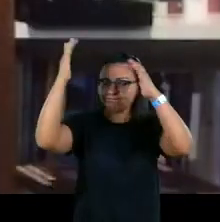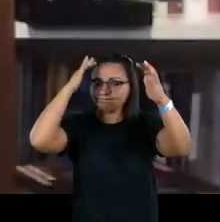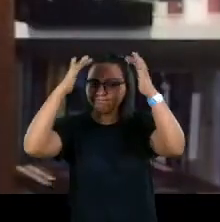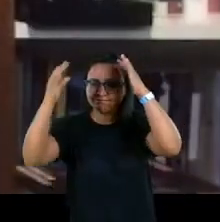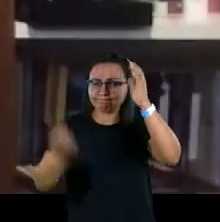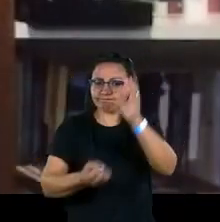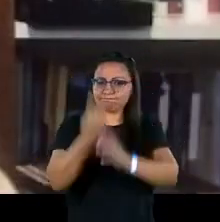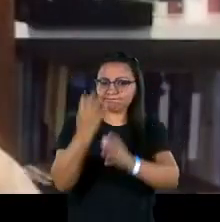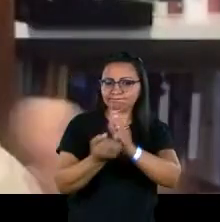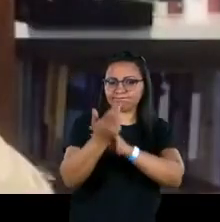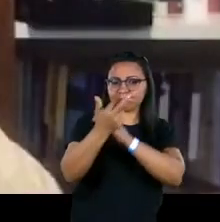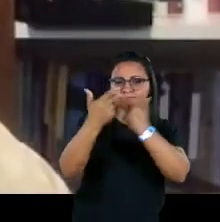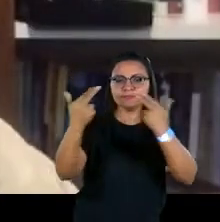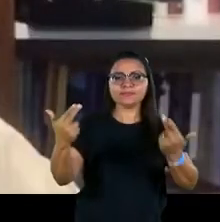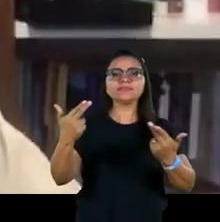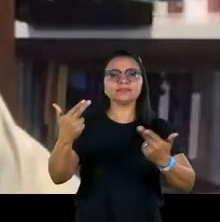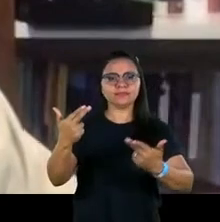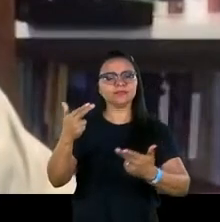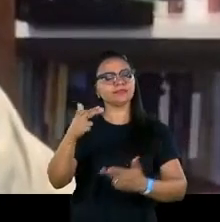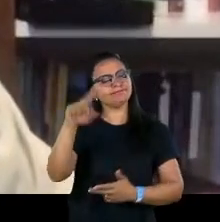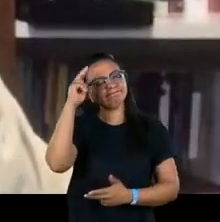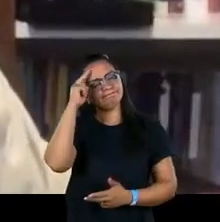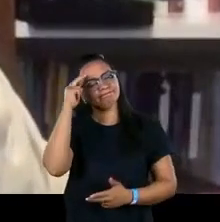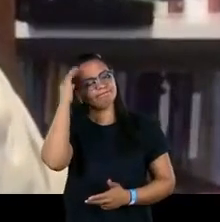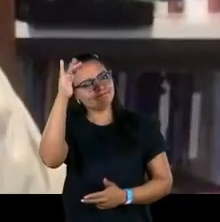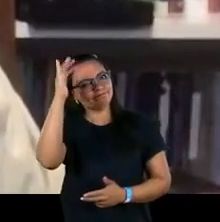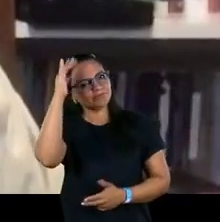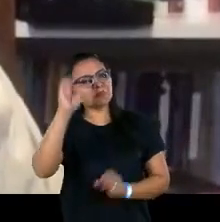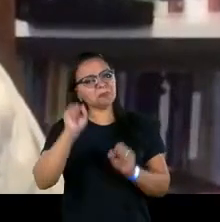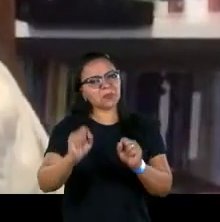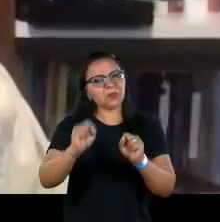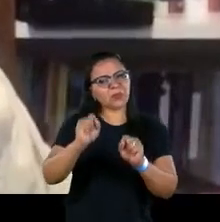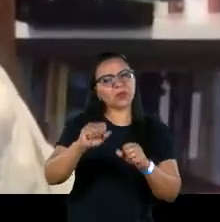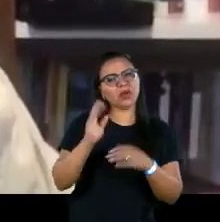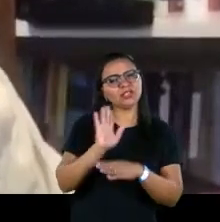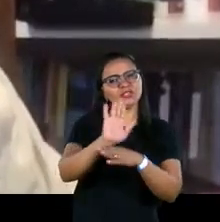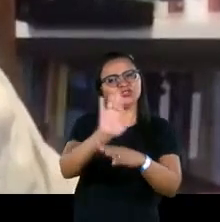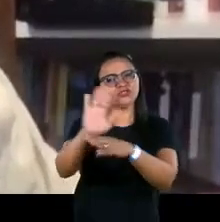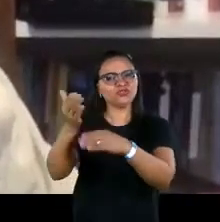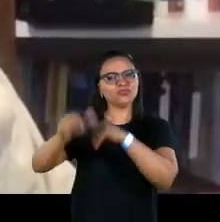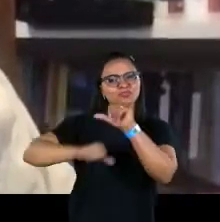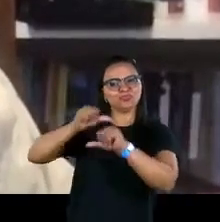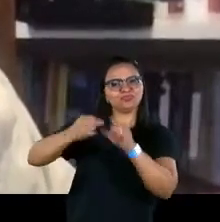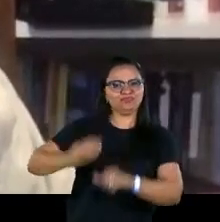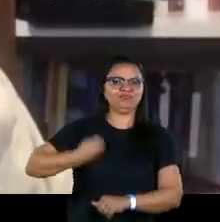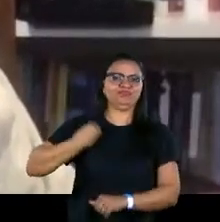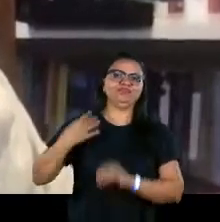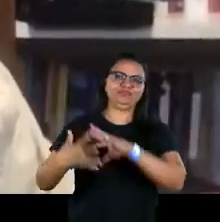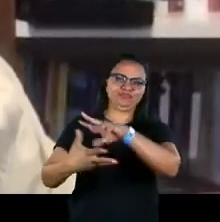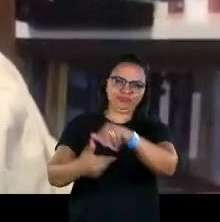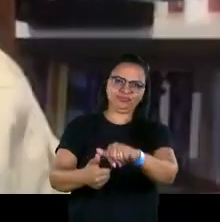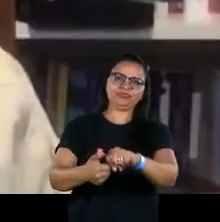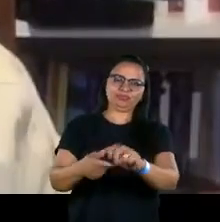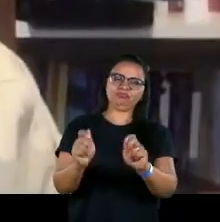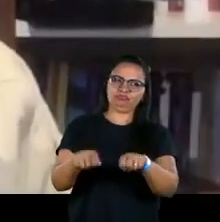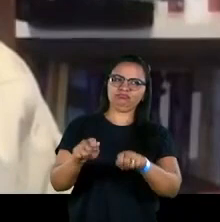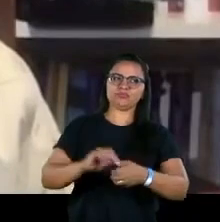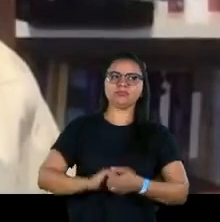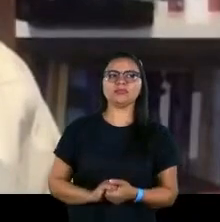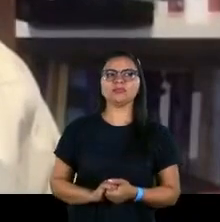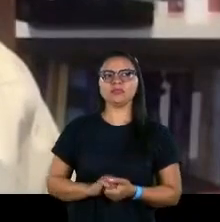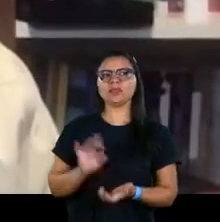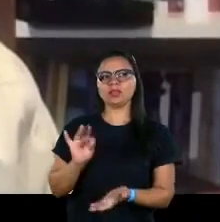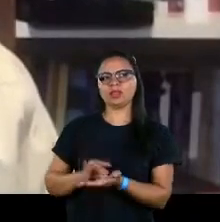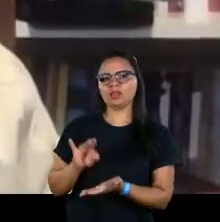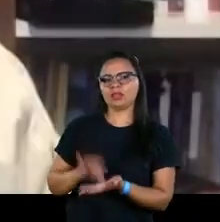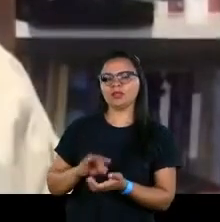criar as suas possibilidades, criar a sua fantasia e, com isso, poder ajudar a transformar o mundo, que é assim que a gente transforma o mundo. Com